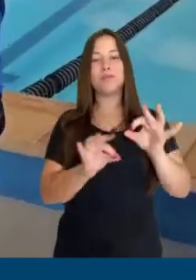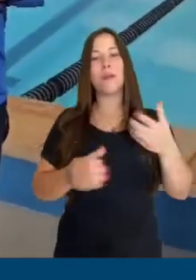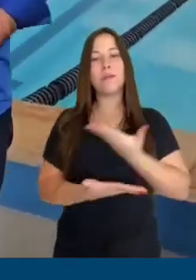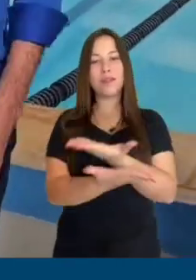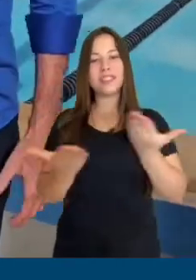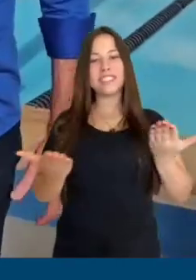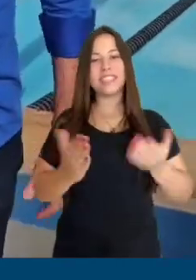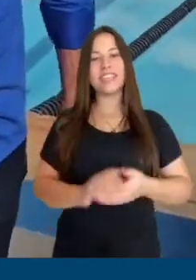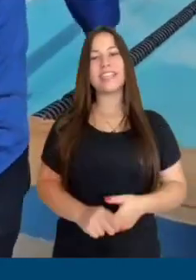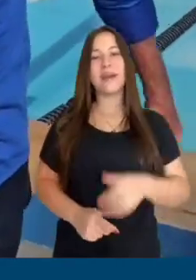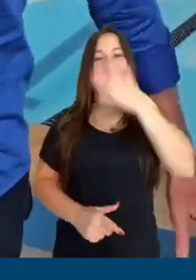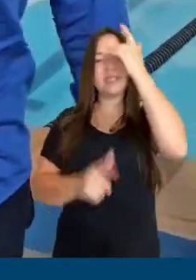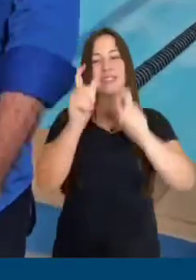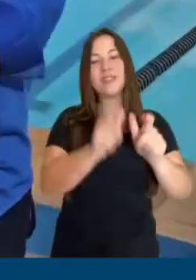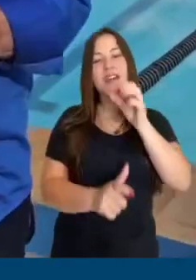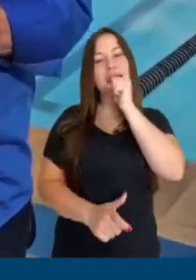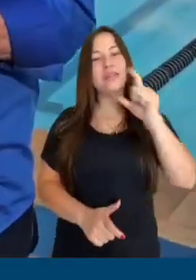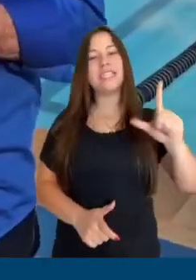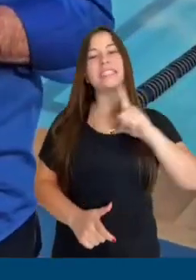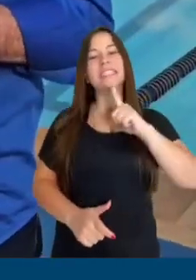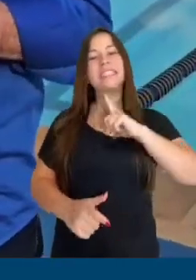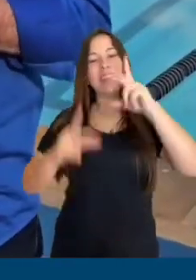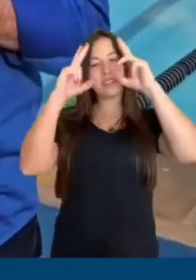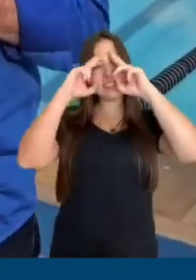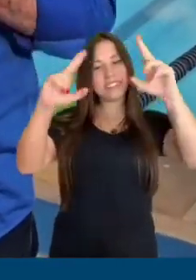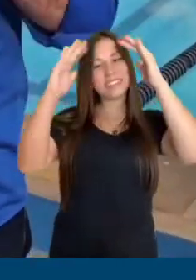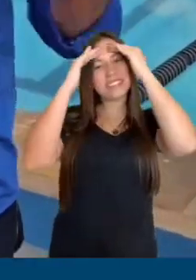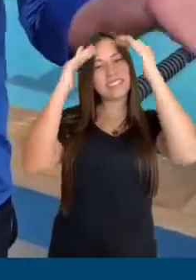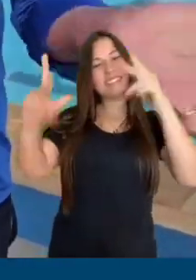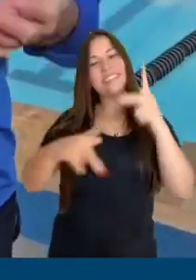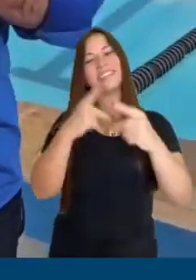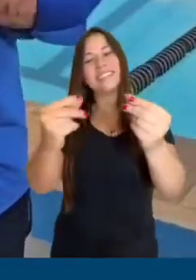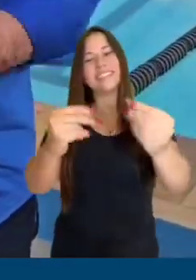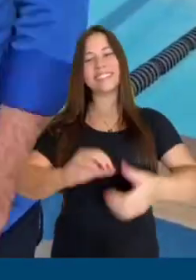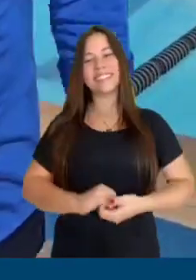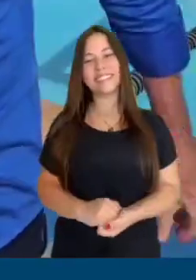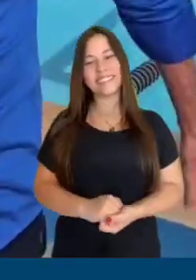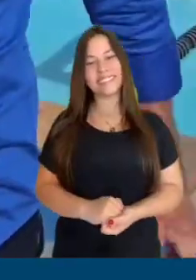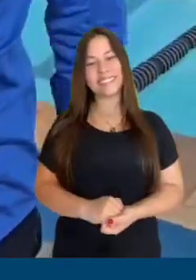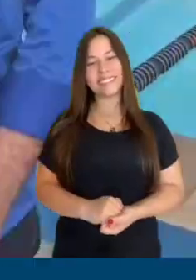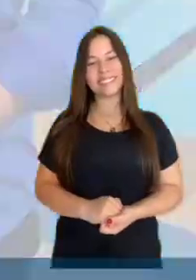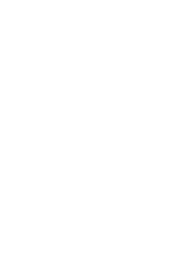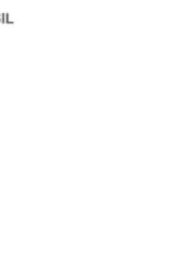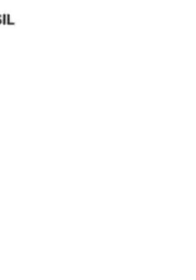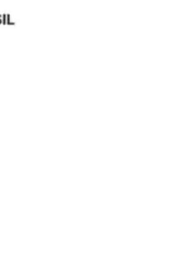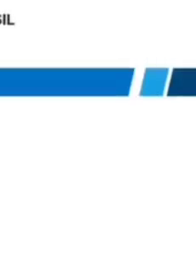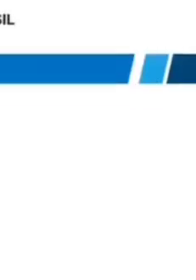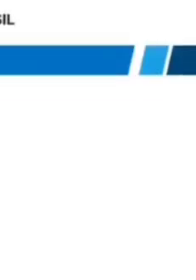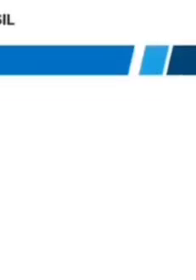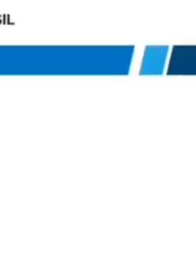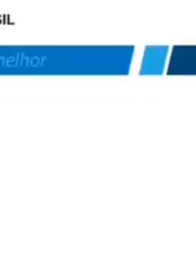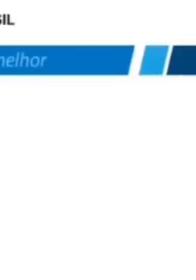repaginado para você, cidadão limerense, que merece e tem tido o nosso respeito.